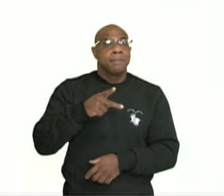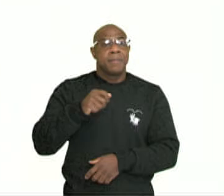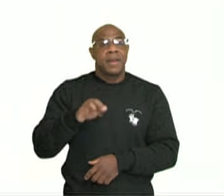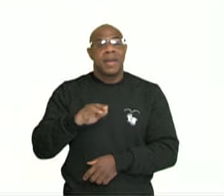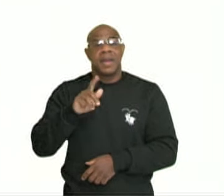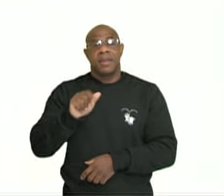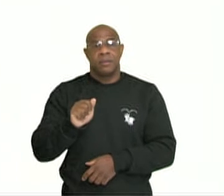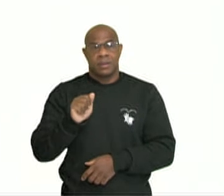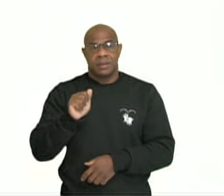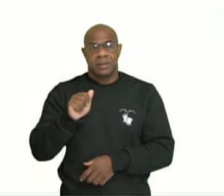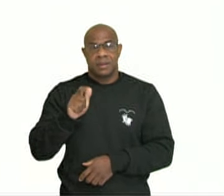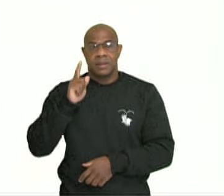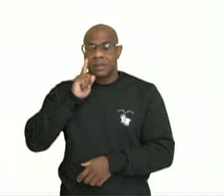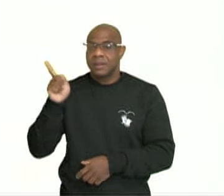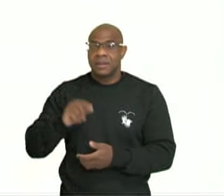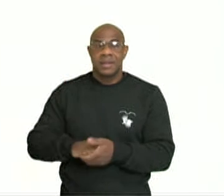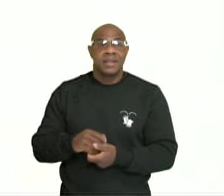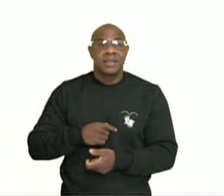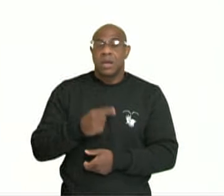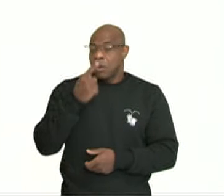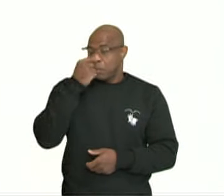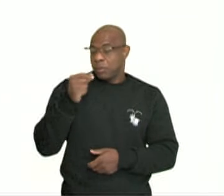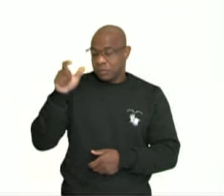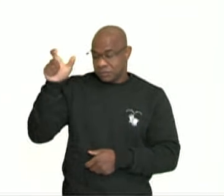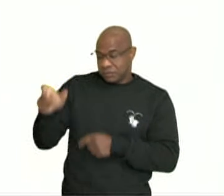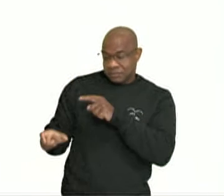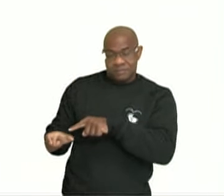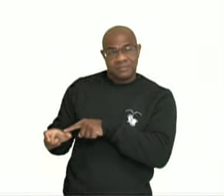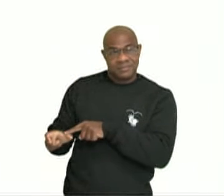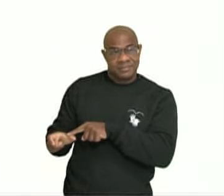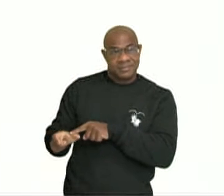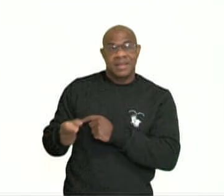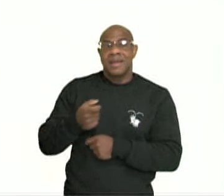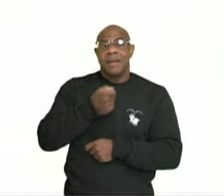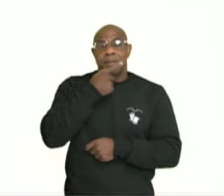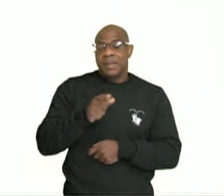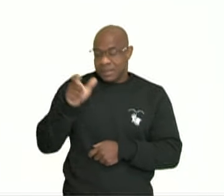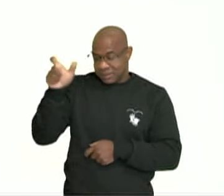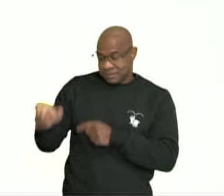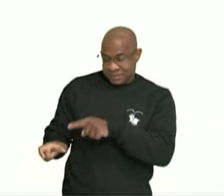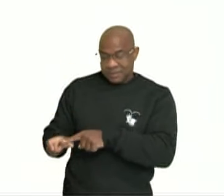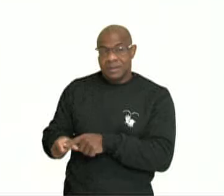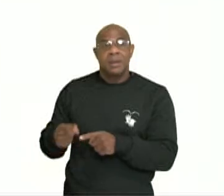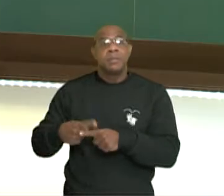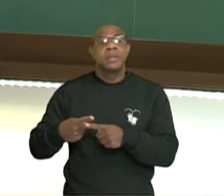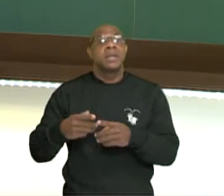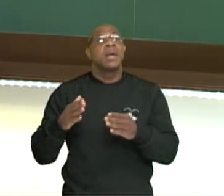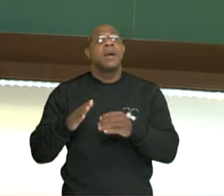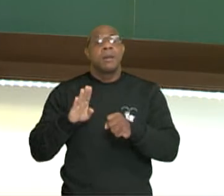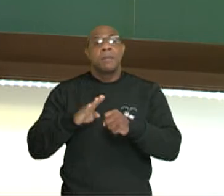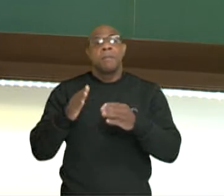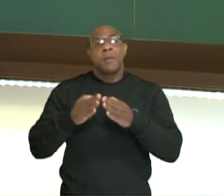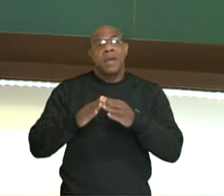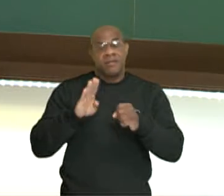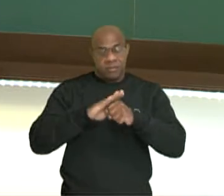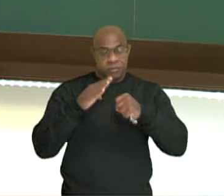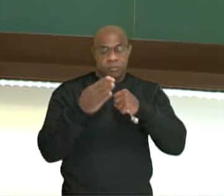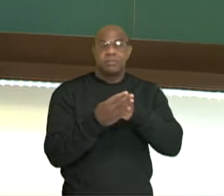Cosme Velho era o apelido de Machado de Assis, né? Devido ele morar naquele bairro carioca, o Cosme Velho.